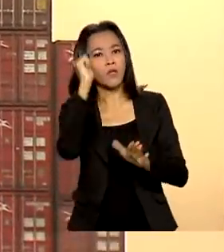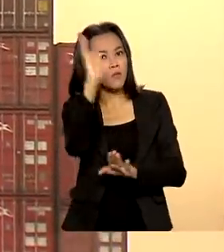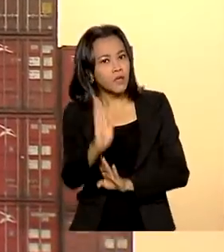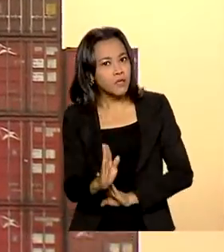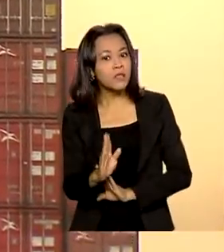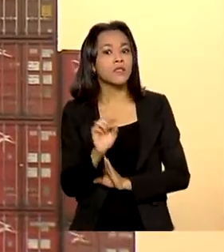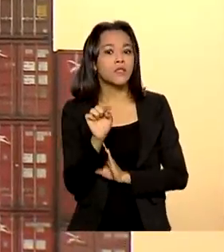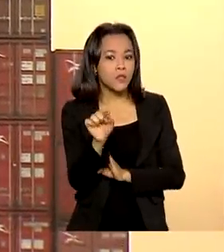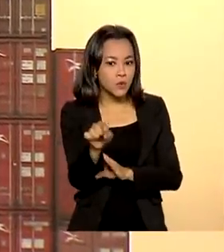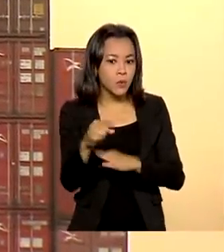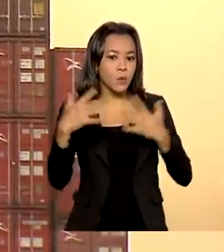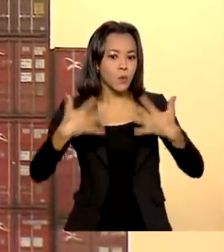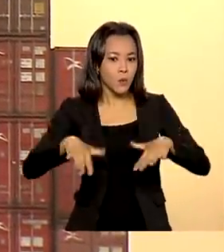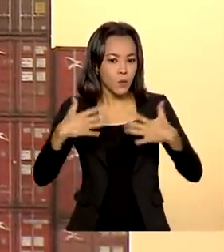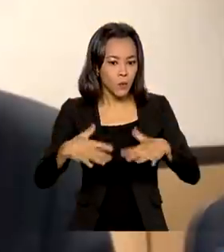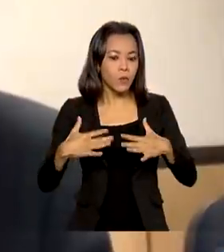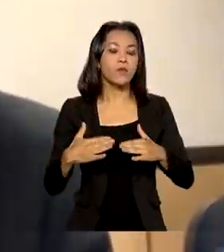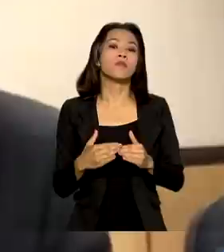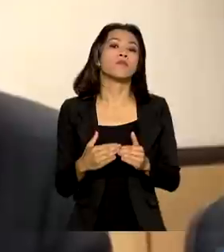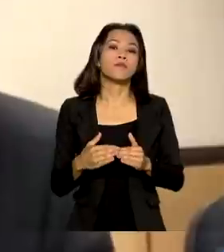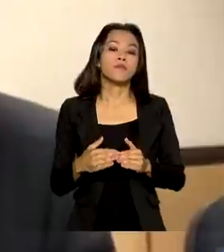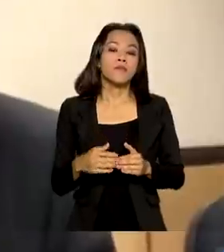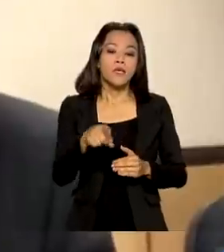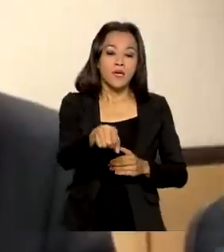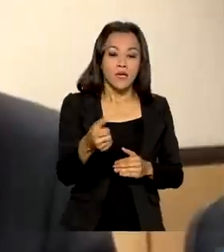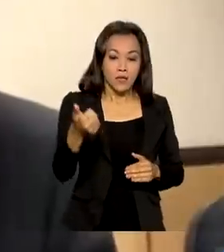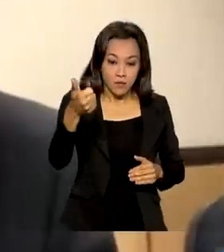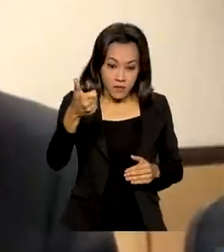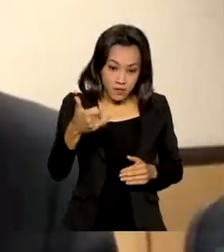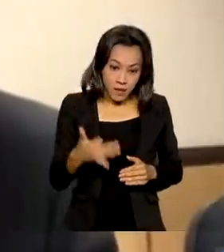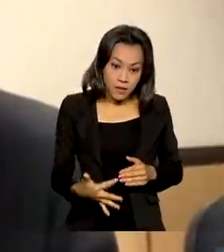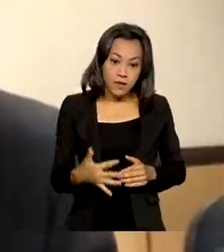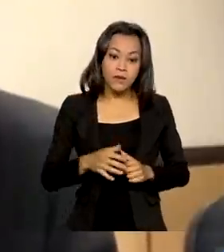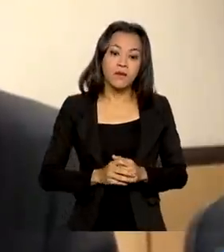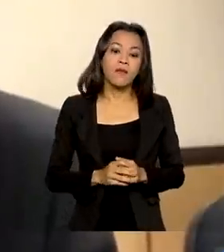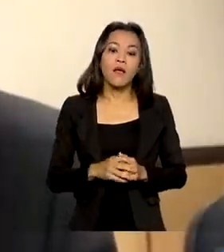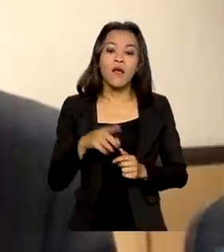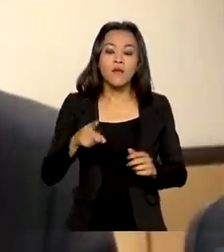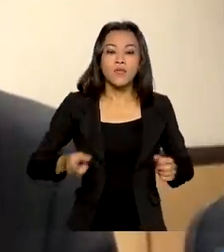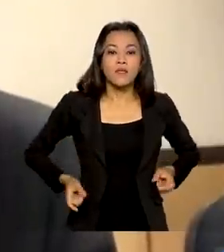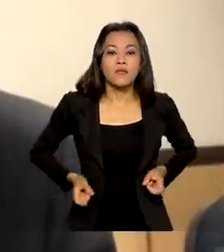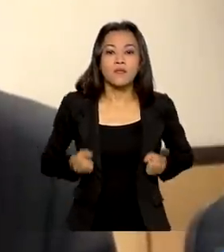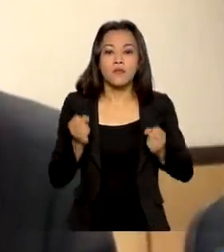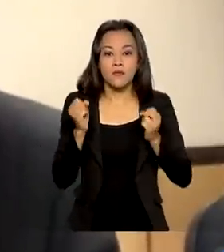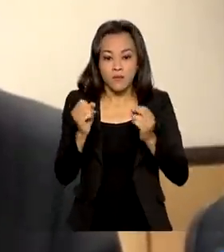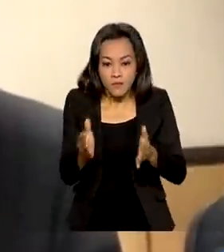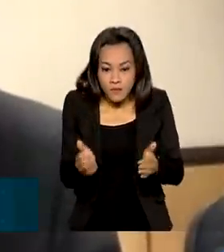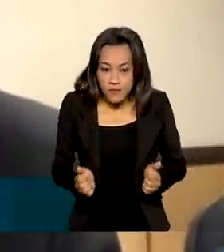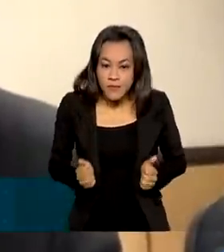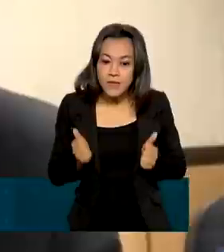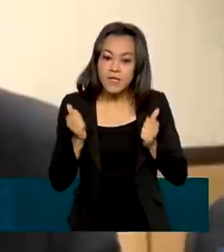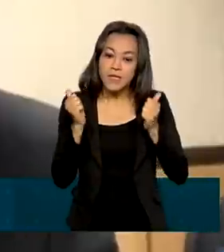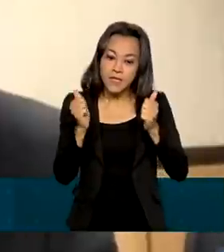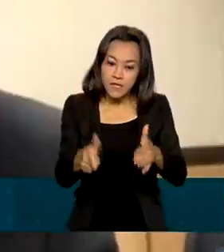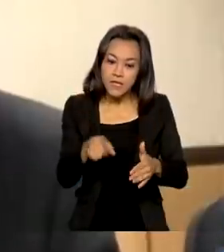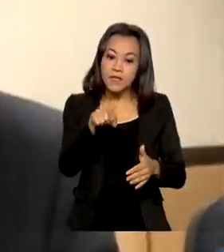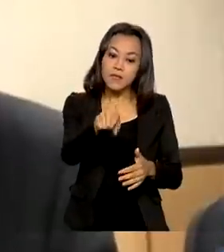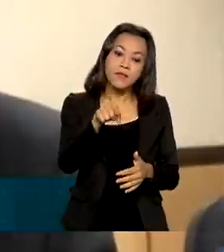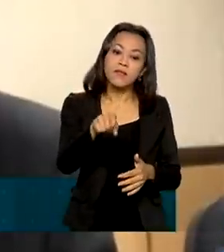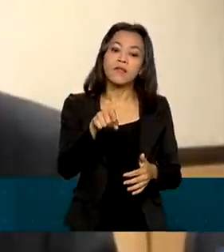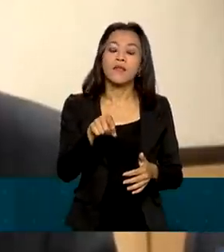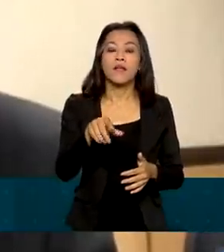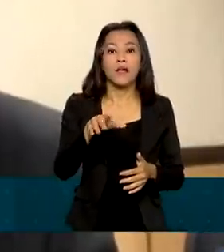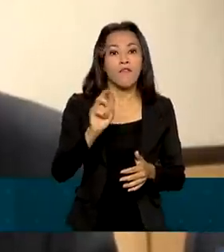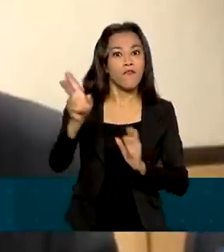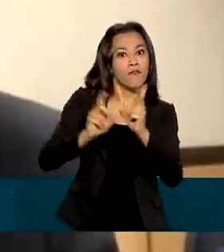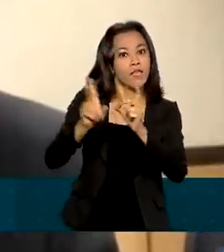% no ano passado. Conseguimos crescer na produção e oferta de produtos aos brasileiros, aumentando a disponibilidade em mercado